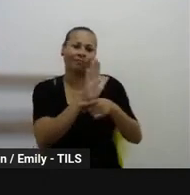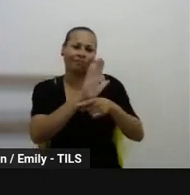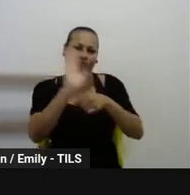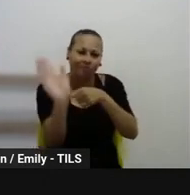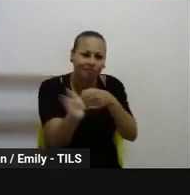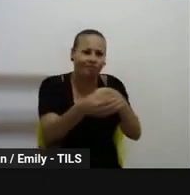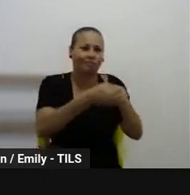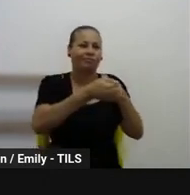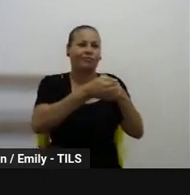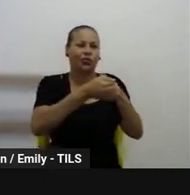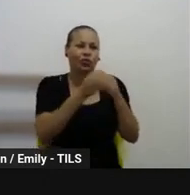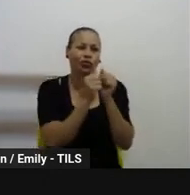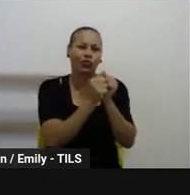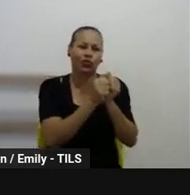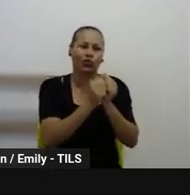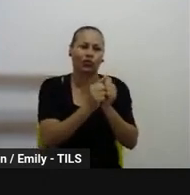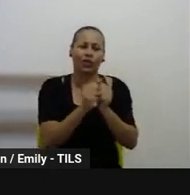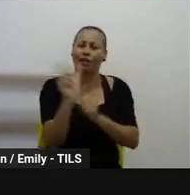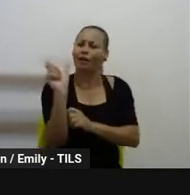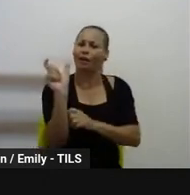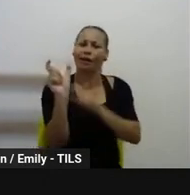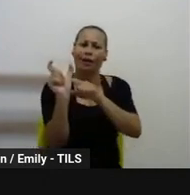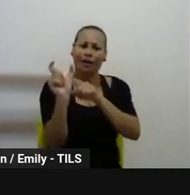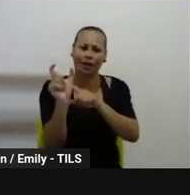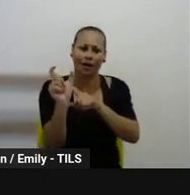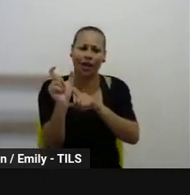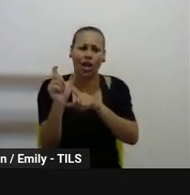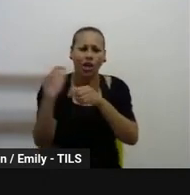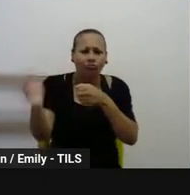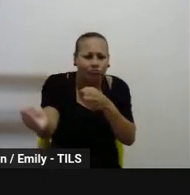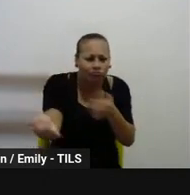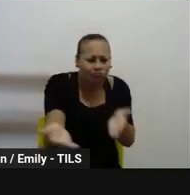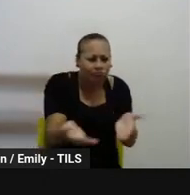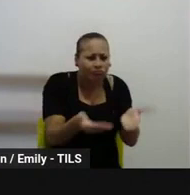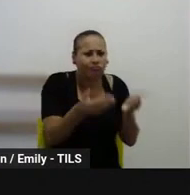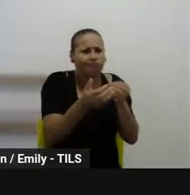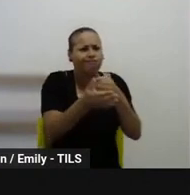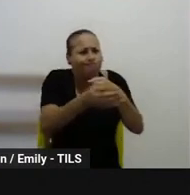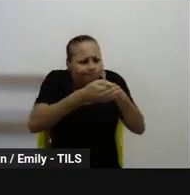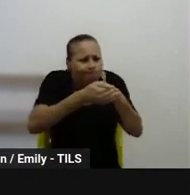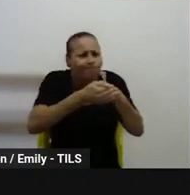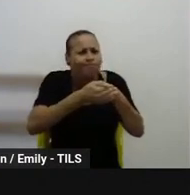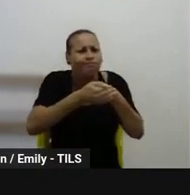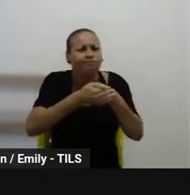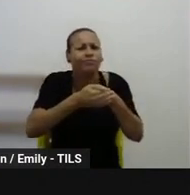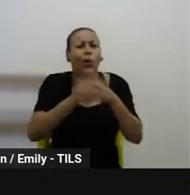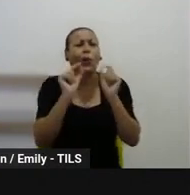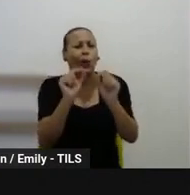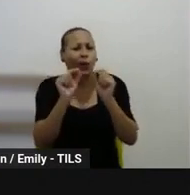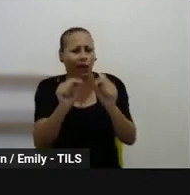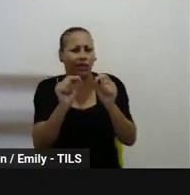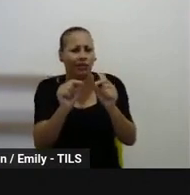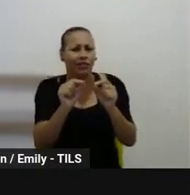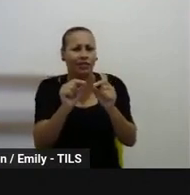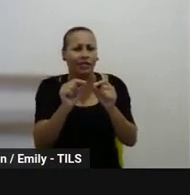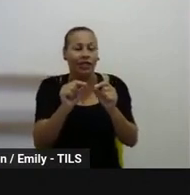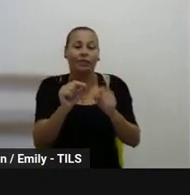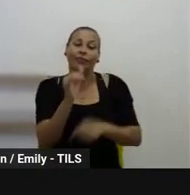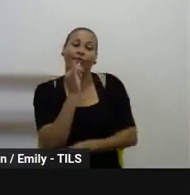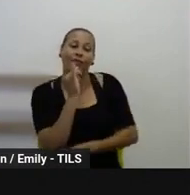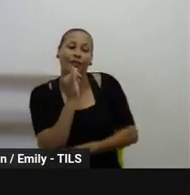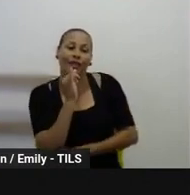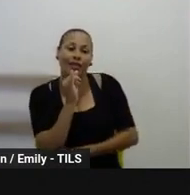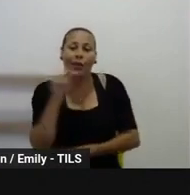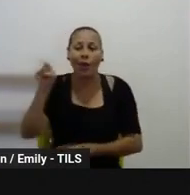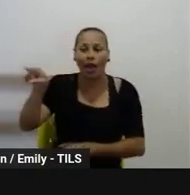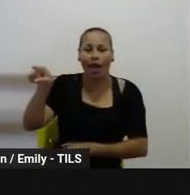E essa palavrinha, gente, acolhimento, é a palavra mais pertinente em todo esse diálogo,